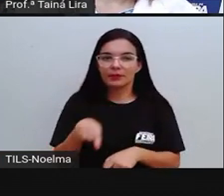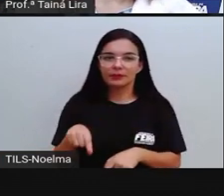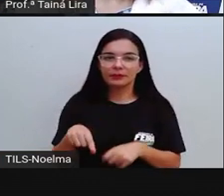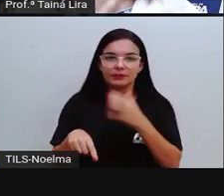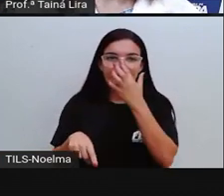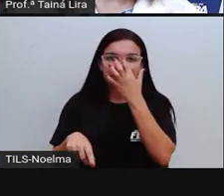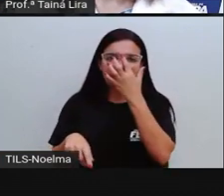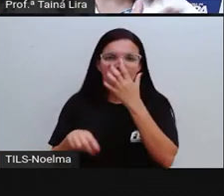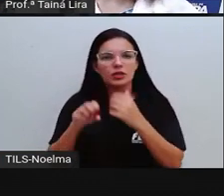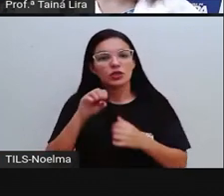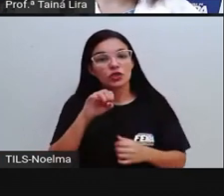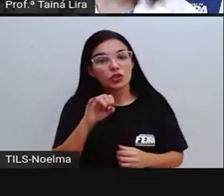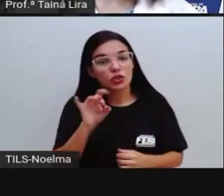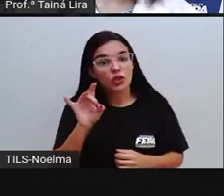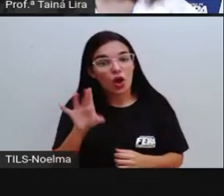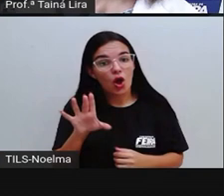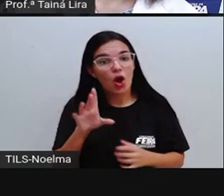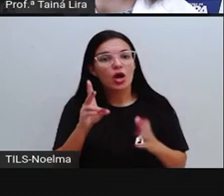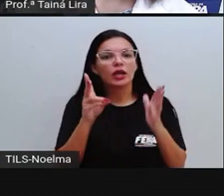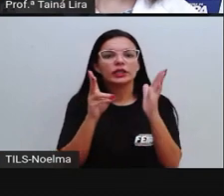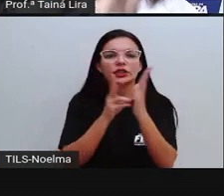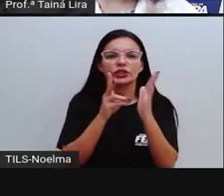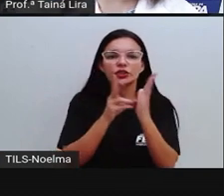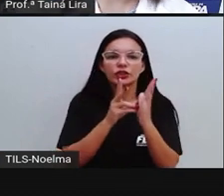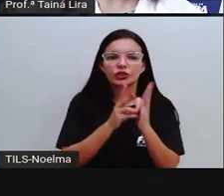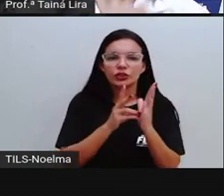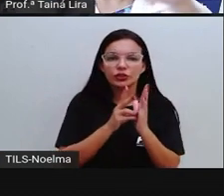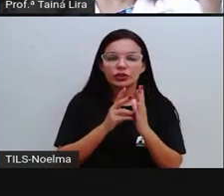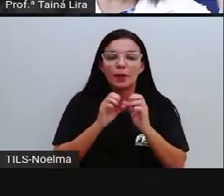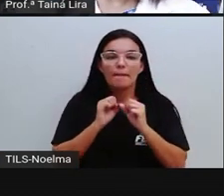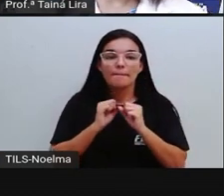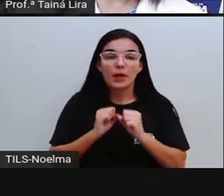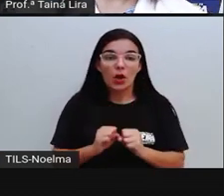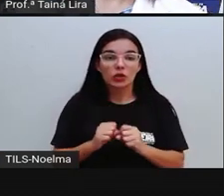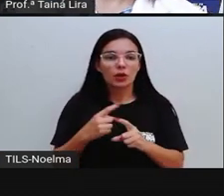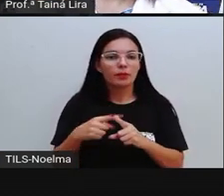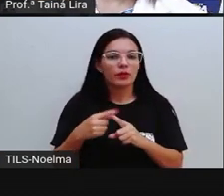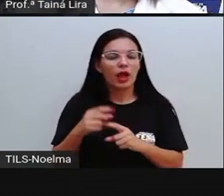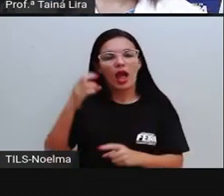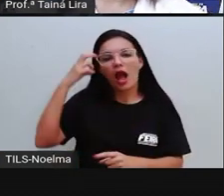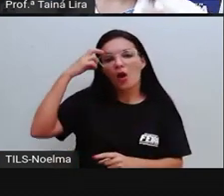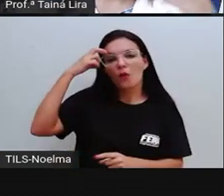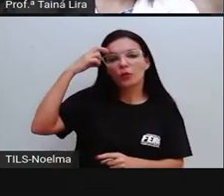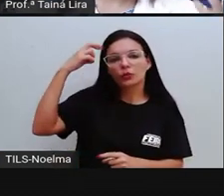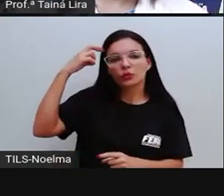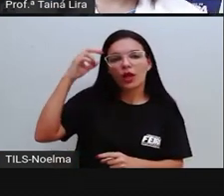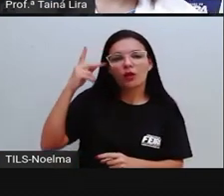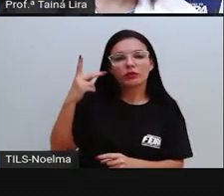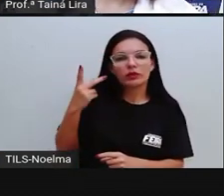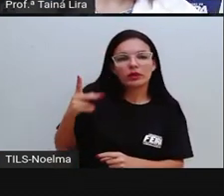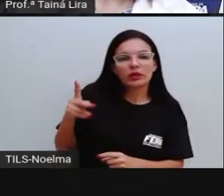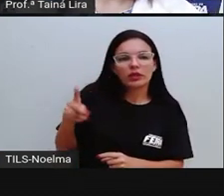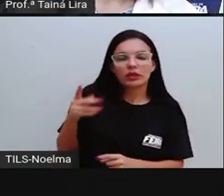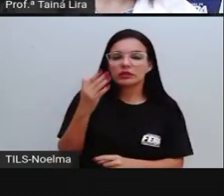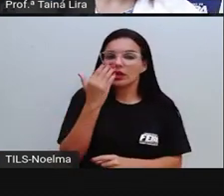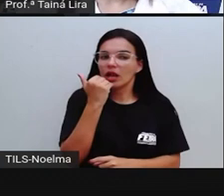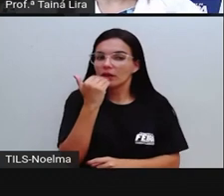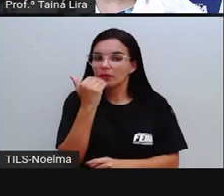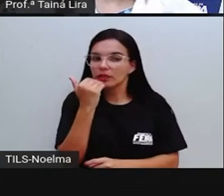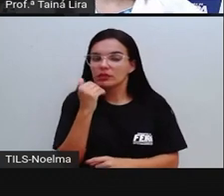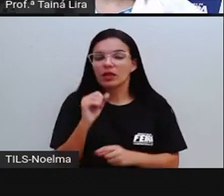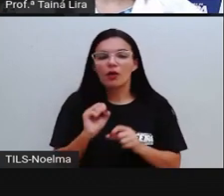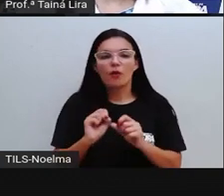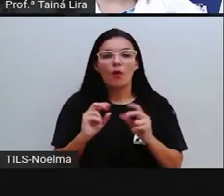A não ser para os indígenas, né, porque também é uma questão cultural deles, né, da alimentação, ou